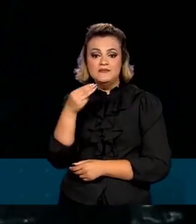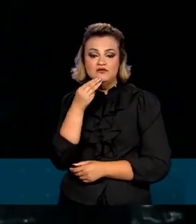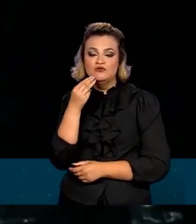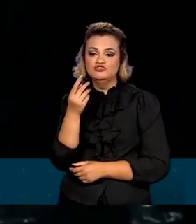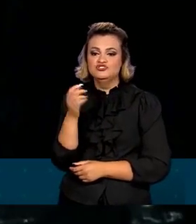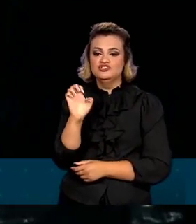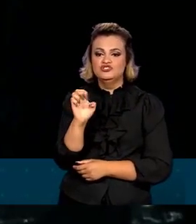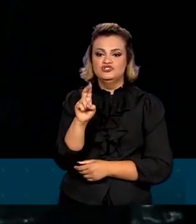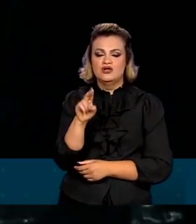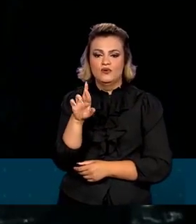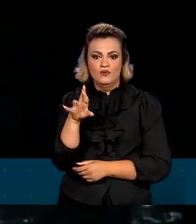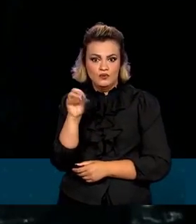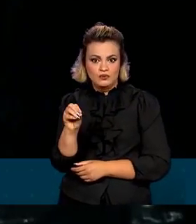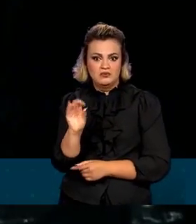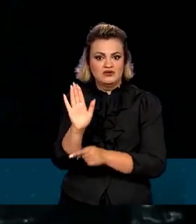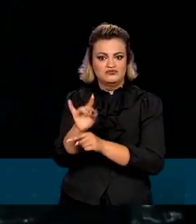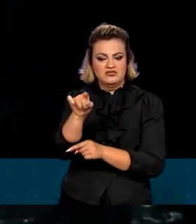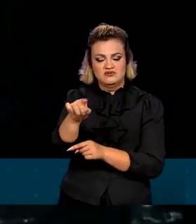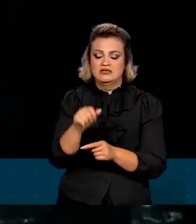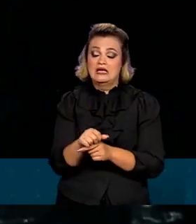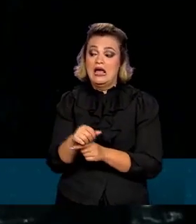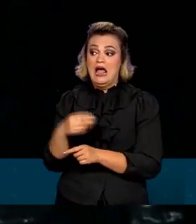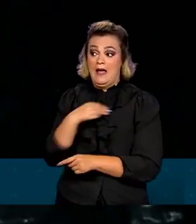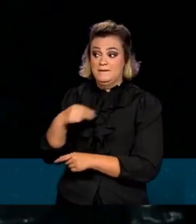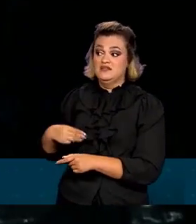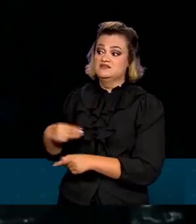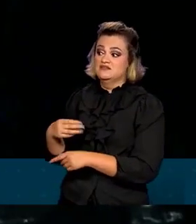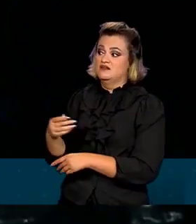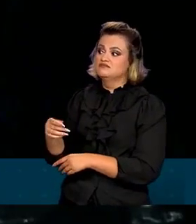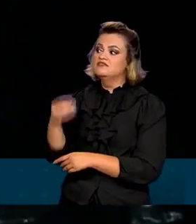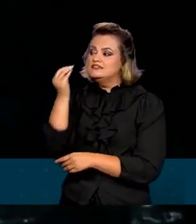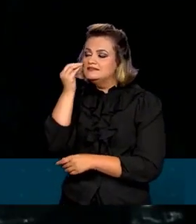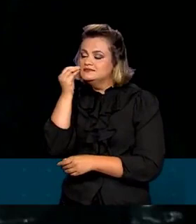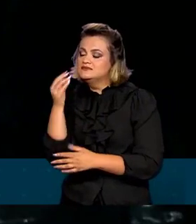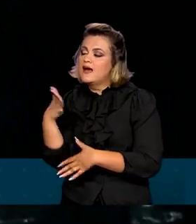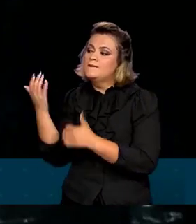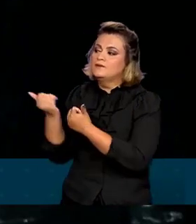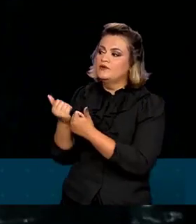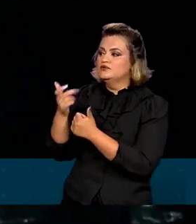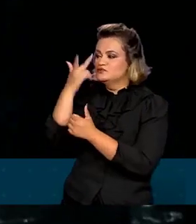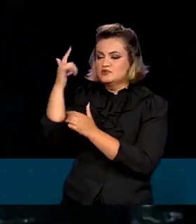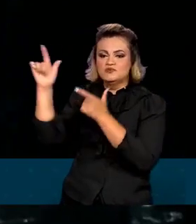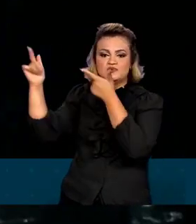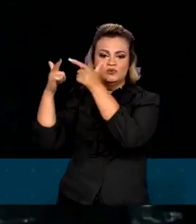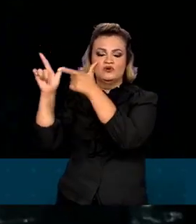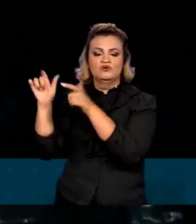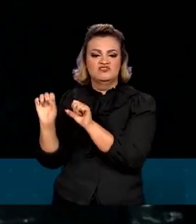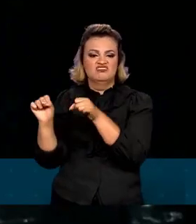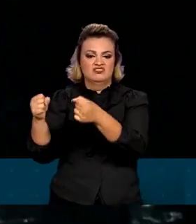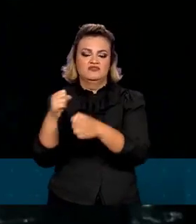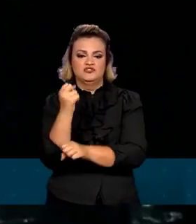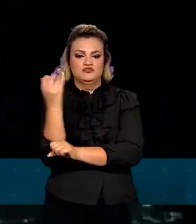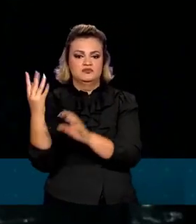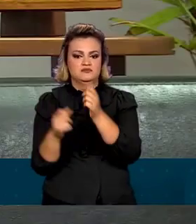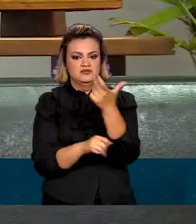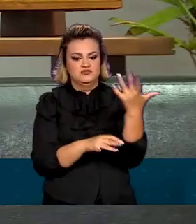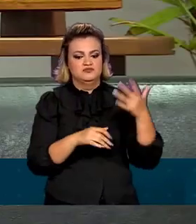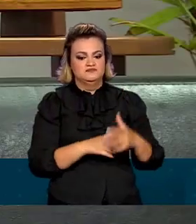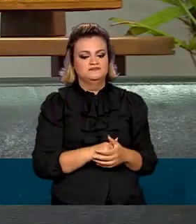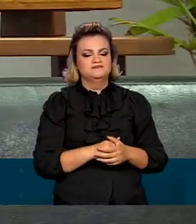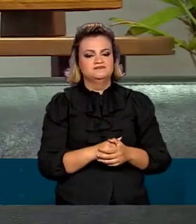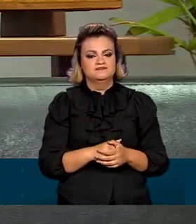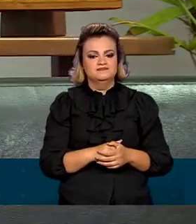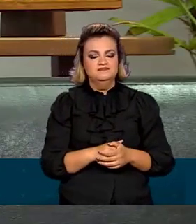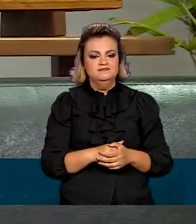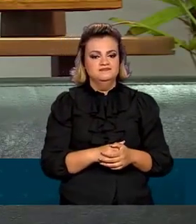o apoio de outras nações, de entidades filantrópicas e de personalidades que defendem o meio ambiente. Isso